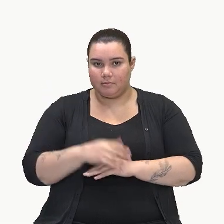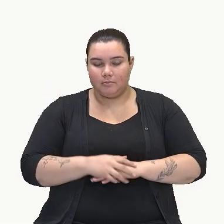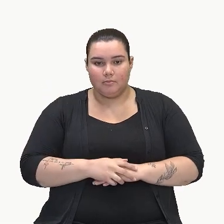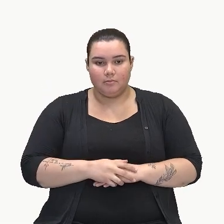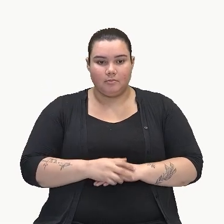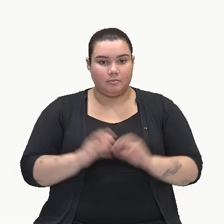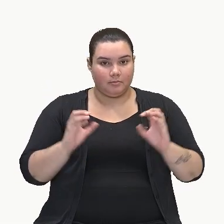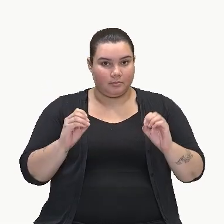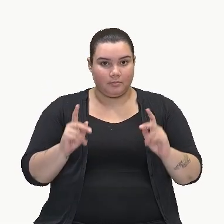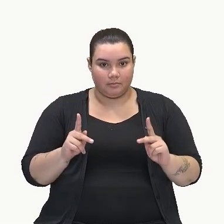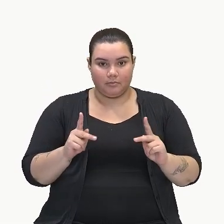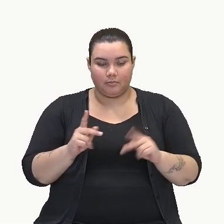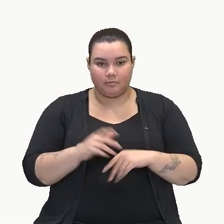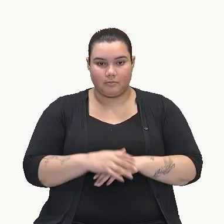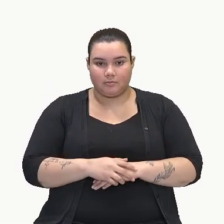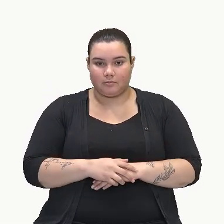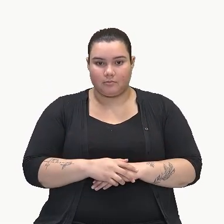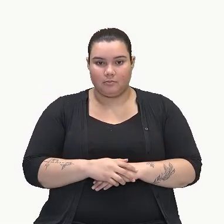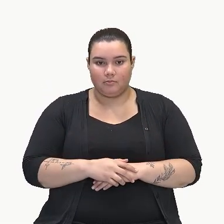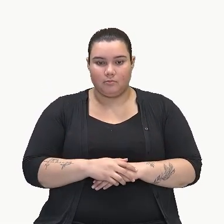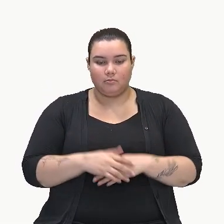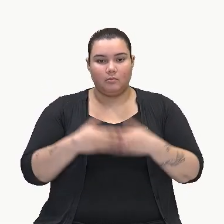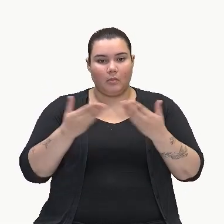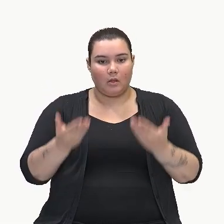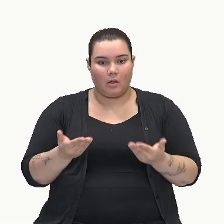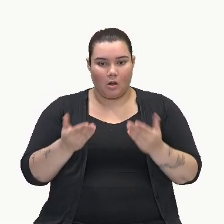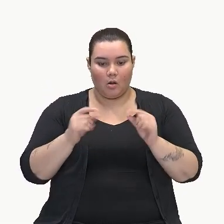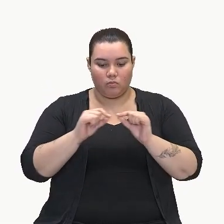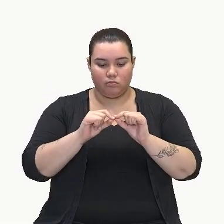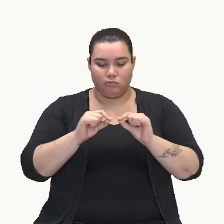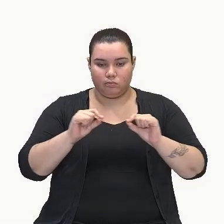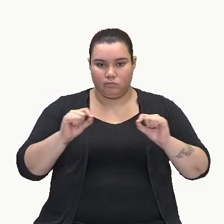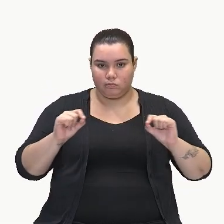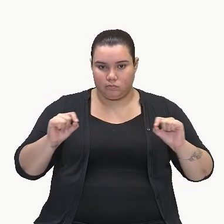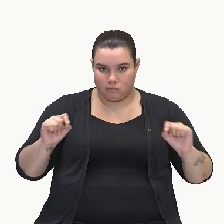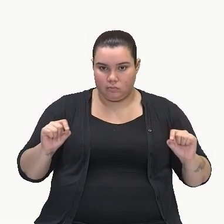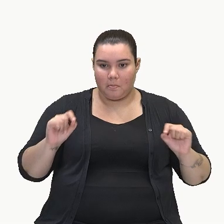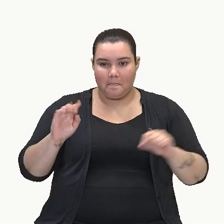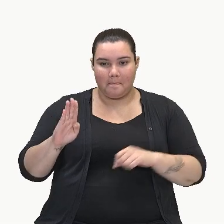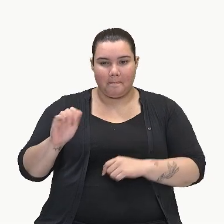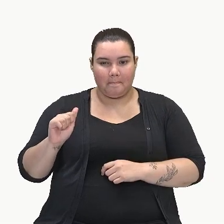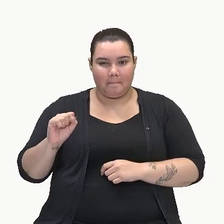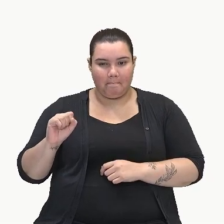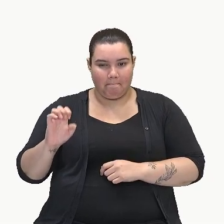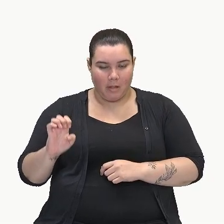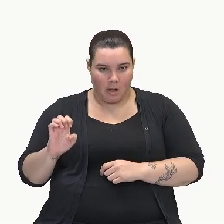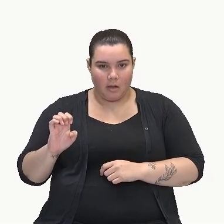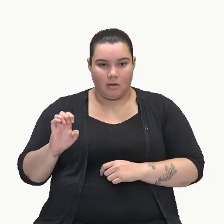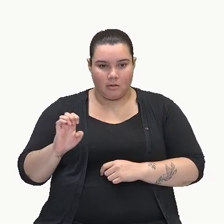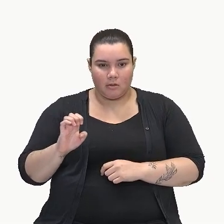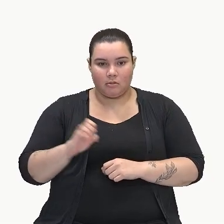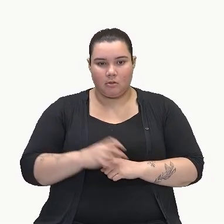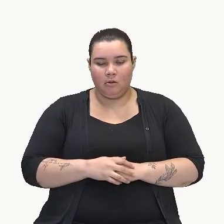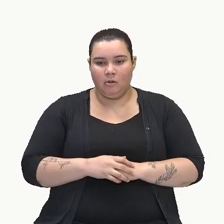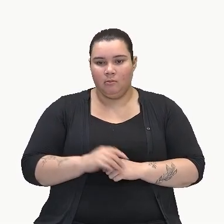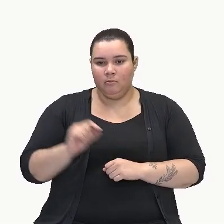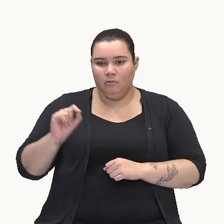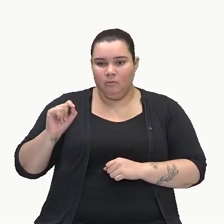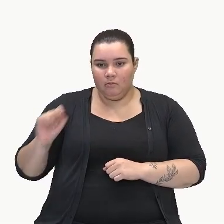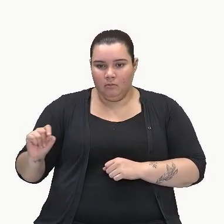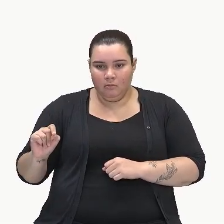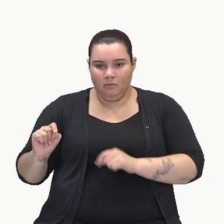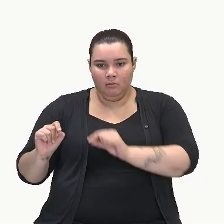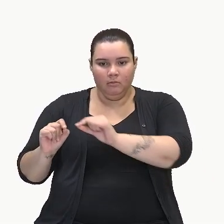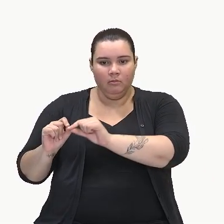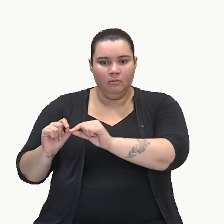ok? Então, aqui o valor da nossa base ou do nosso comprimento, ó, que vai daqui do início